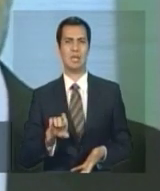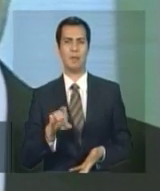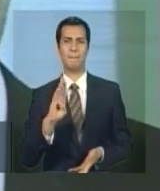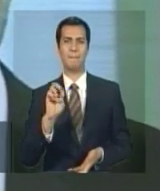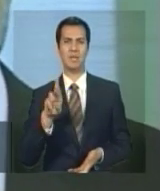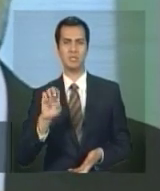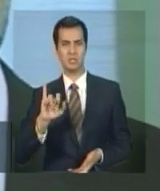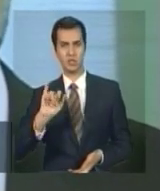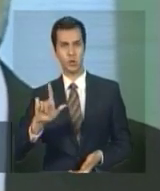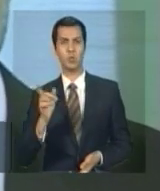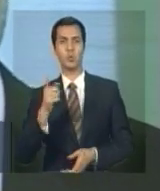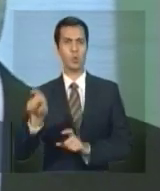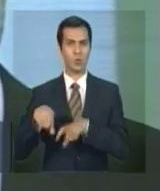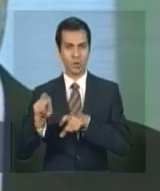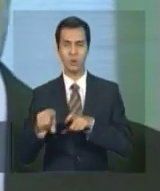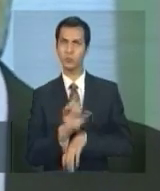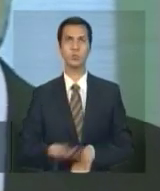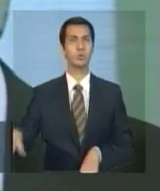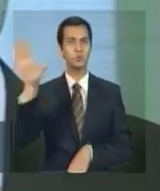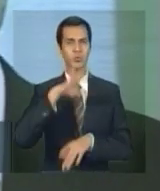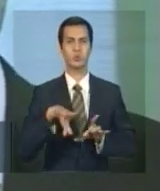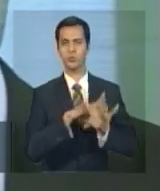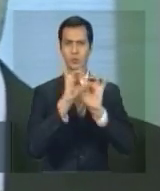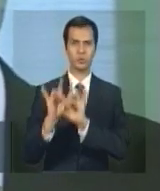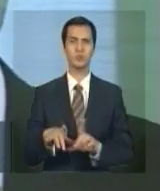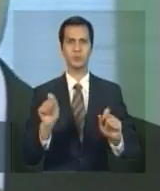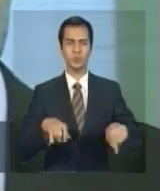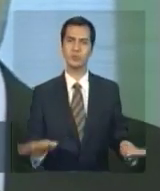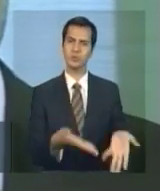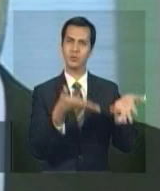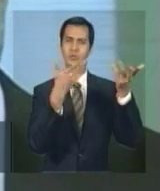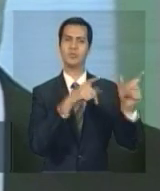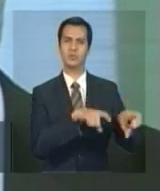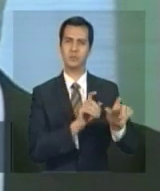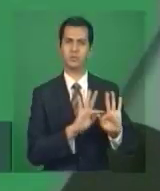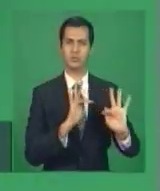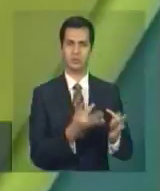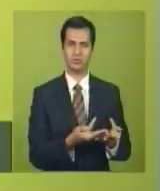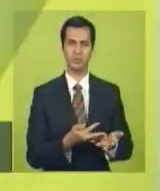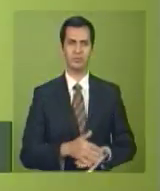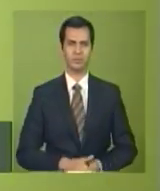desenvolvimento da nossa agricultura familiar com inclusão produtiva.